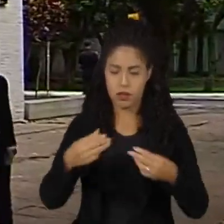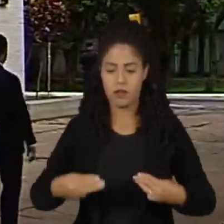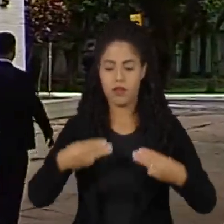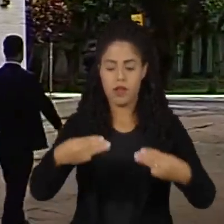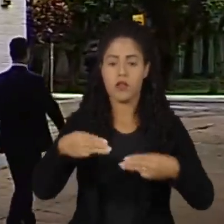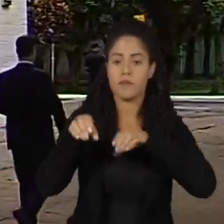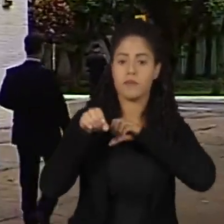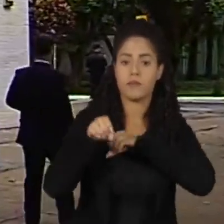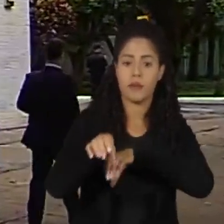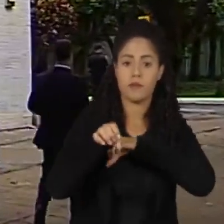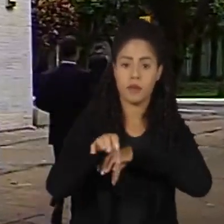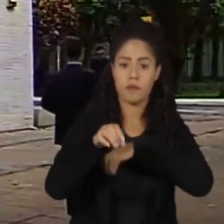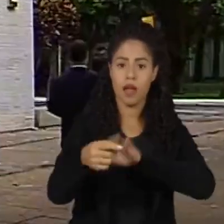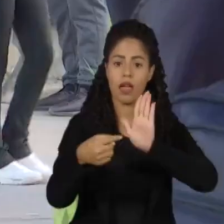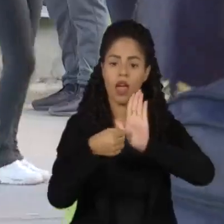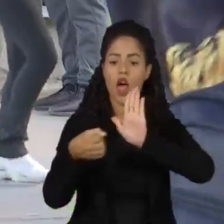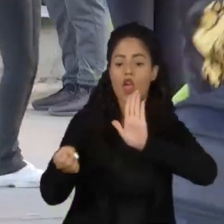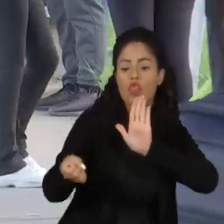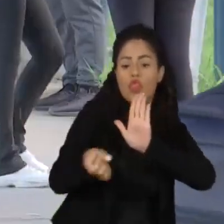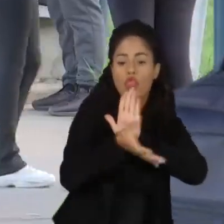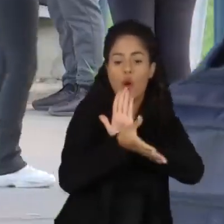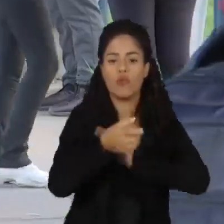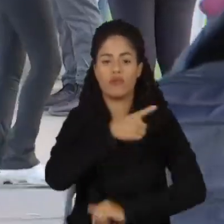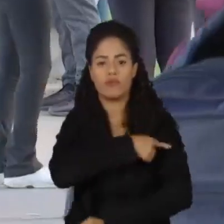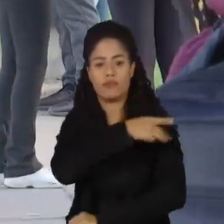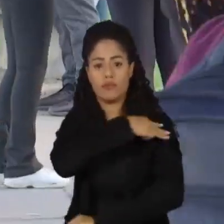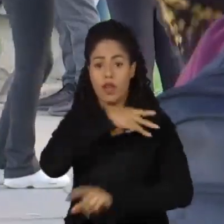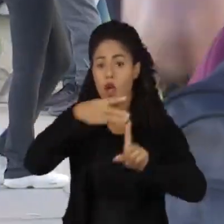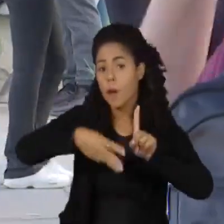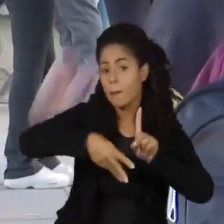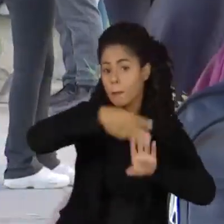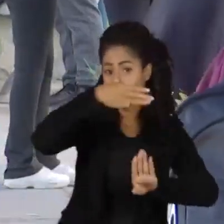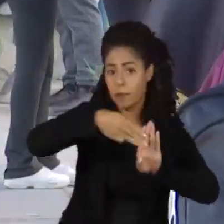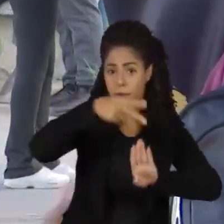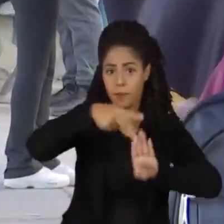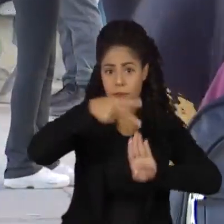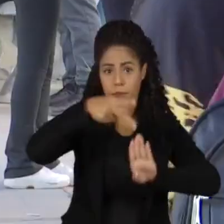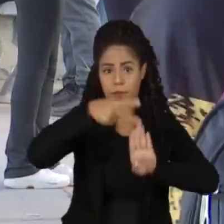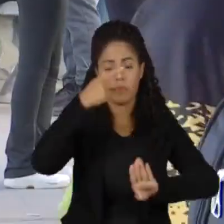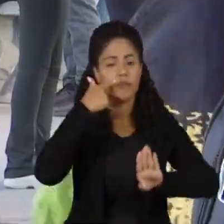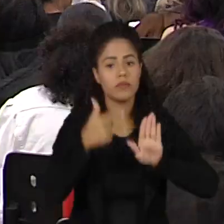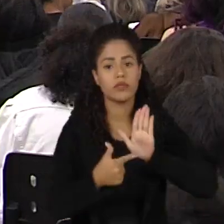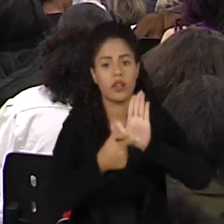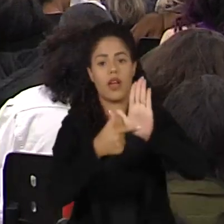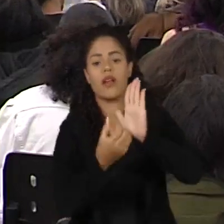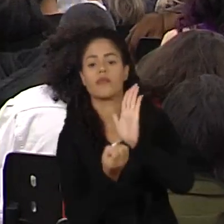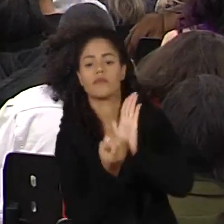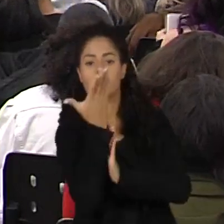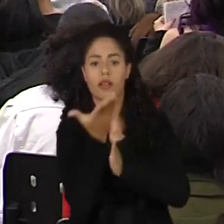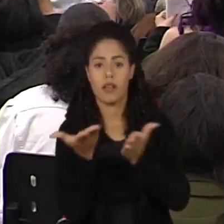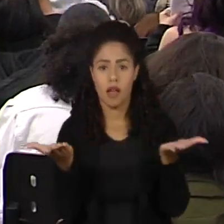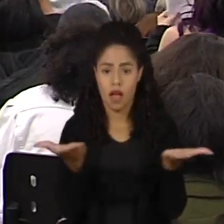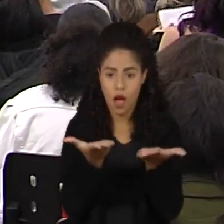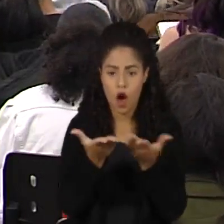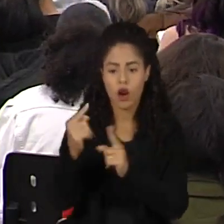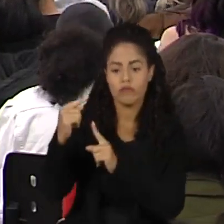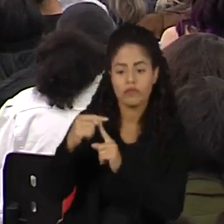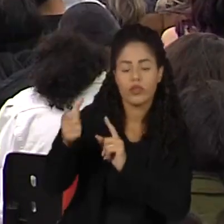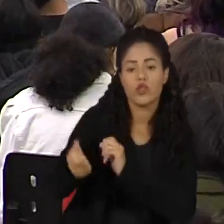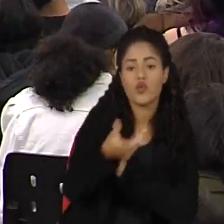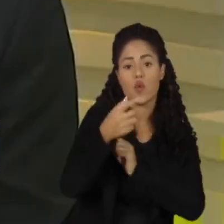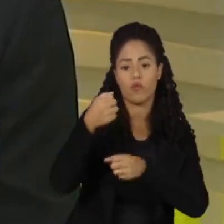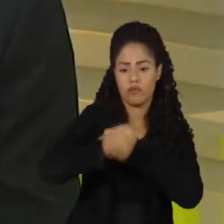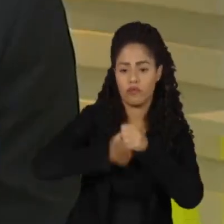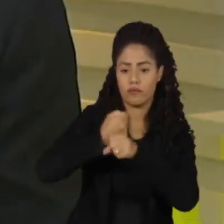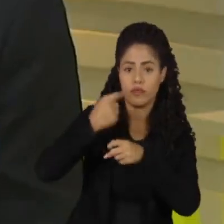a revogação do novo ensino médio. A portaria que será suspensa previu um cronograma de implementação do novo modelo até o ano que